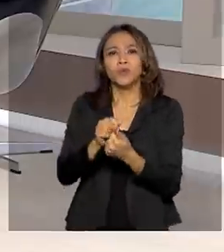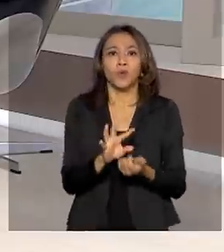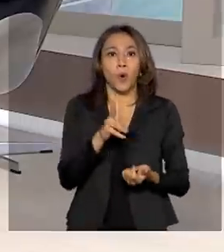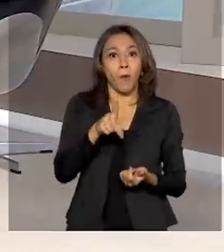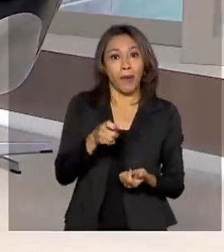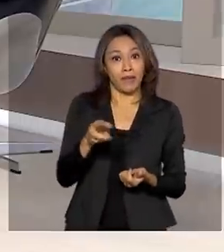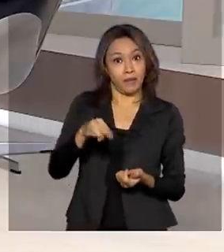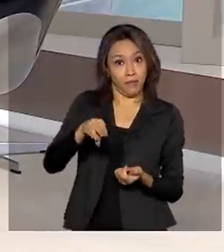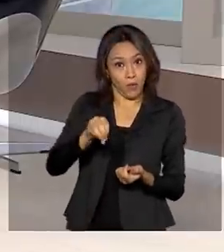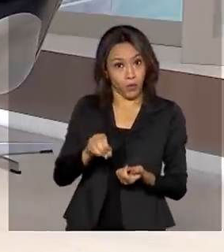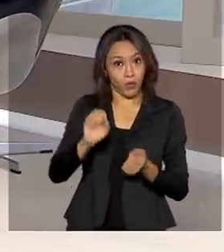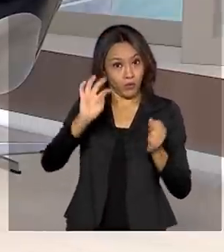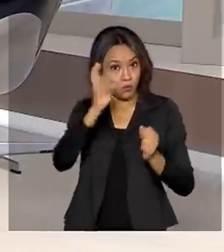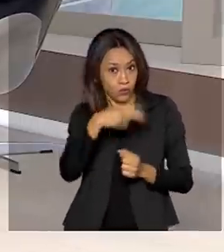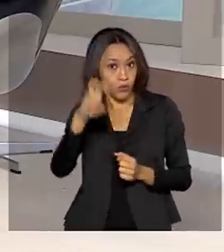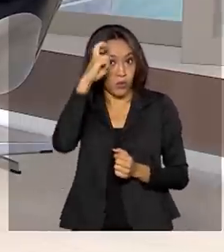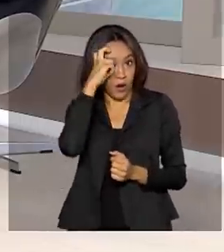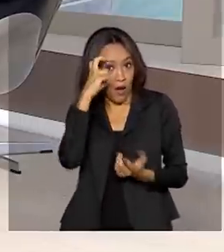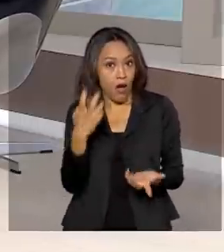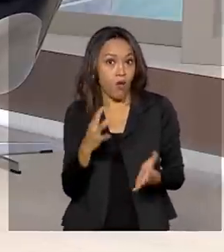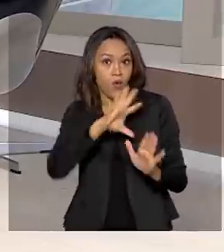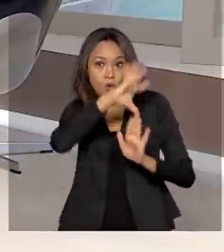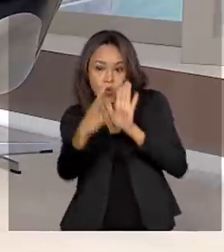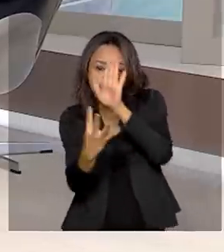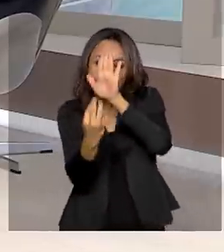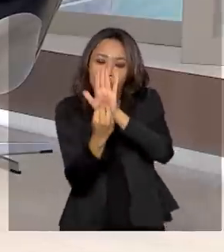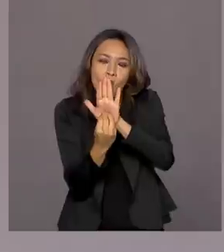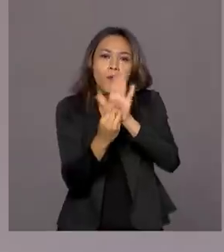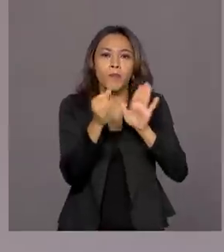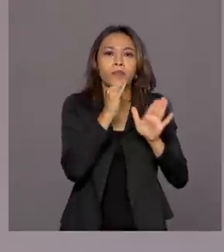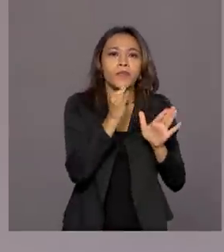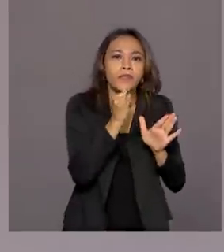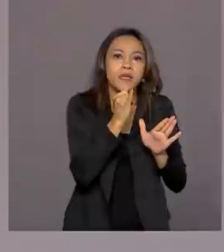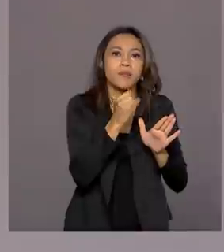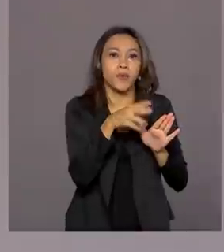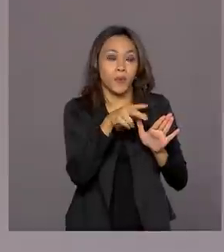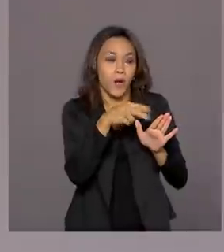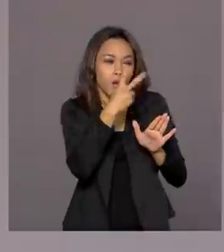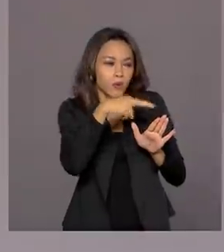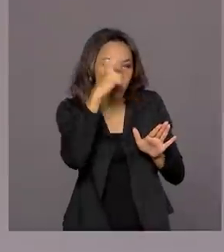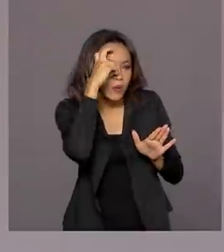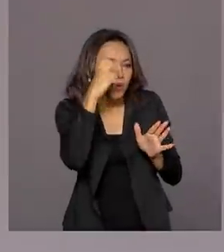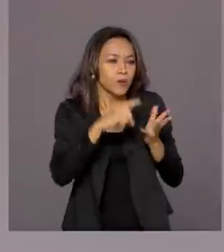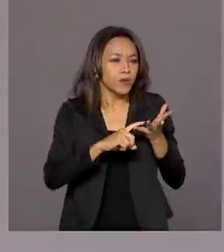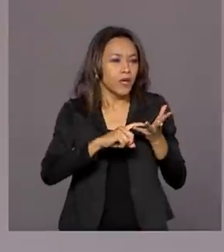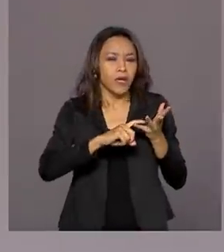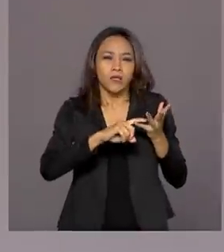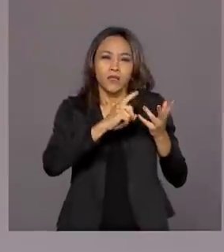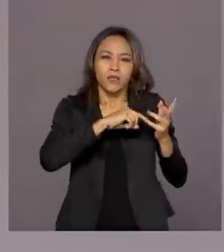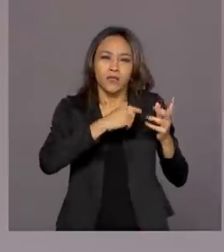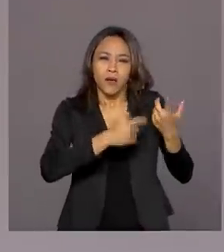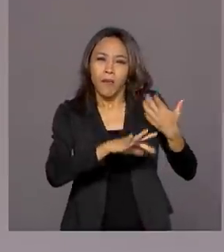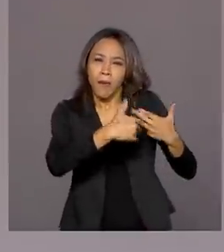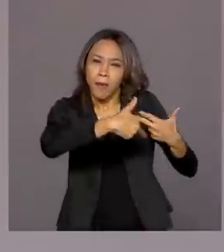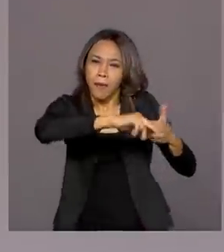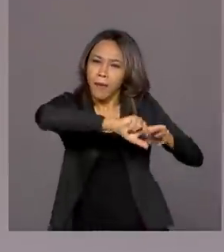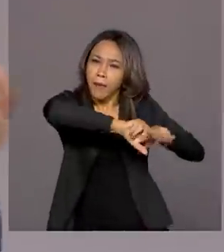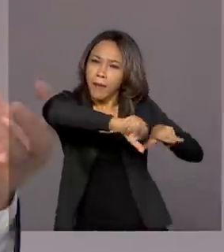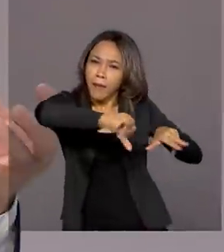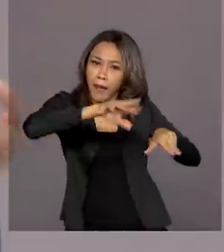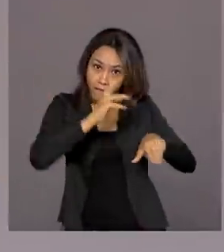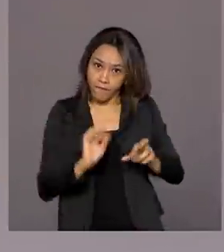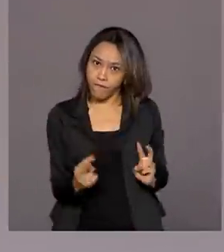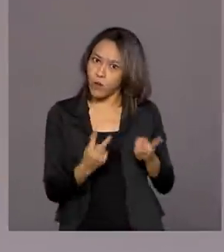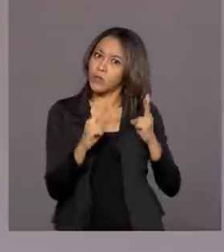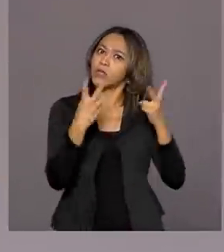exterior, por exemplo, você vê que o patrimônio material, no caso, ele é muito valorizado pelos países e tal,